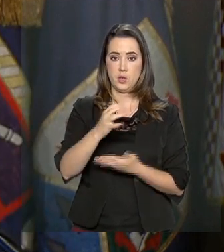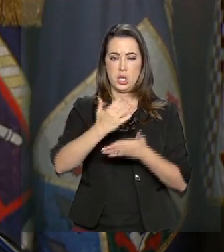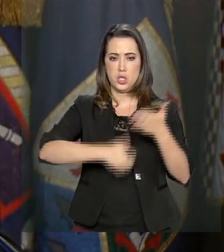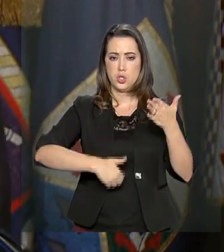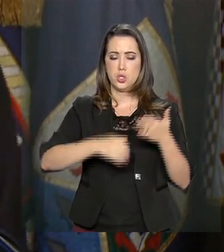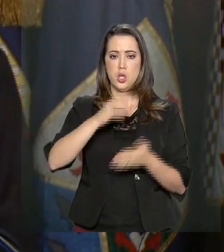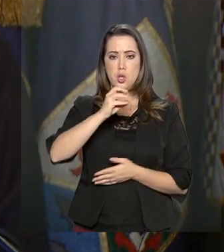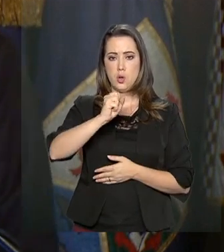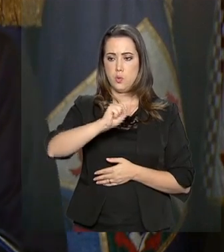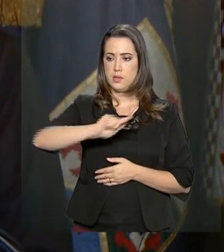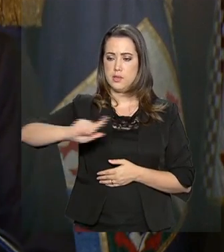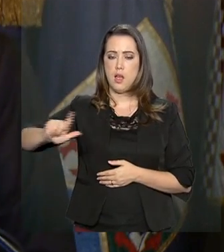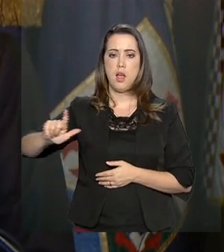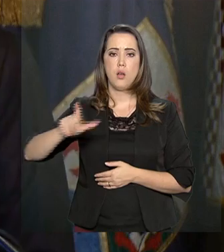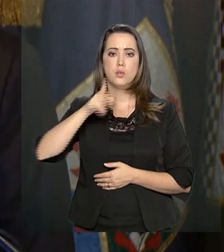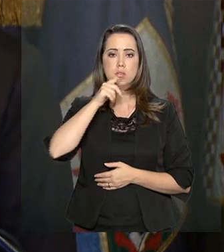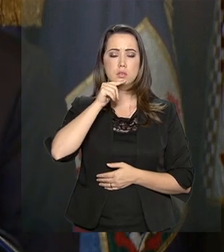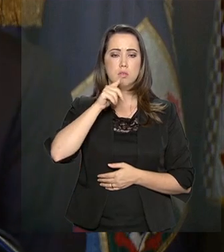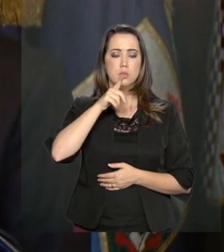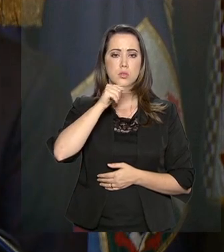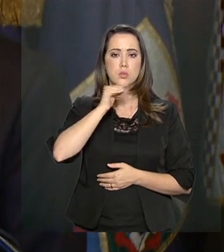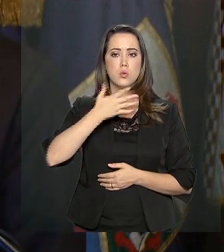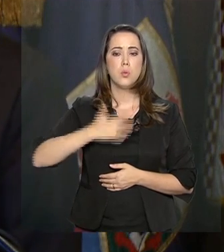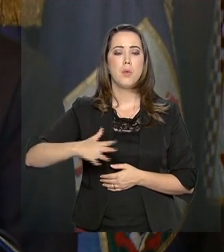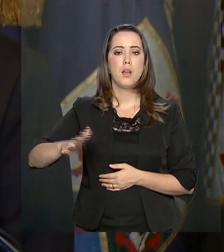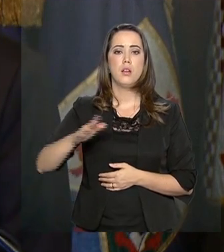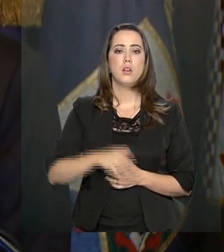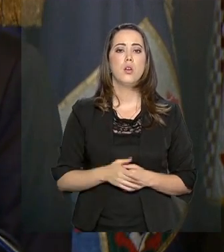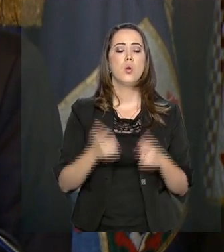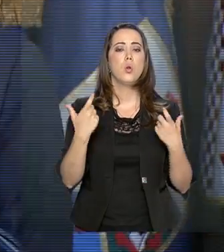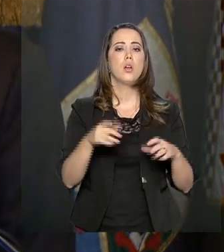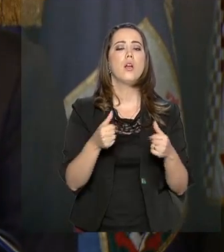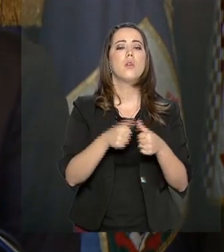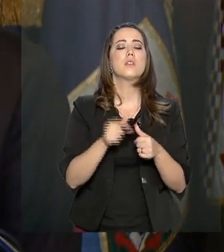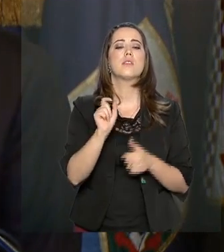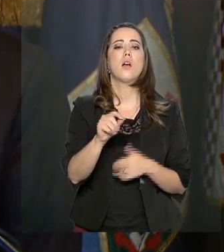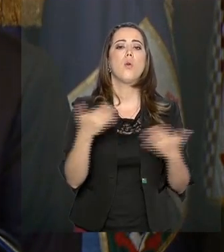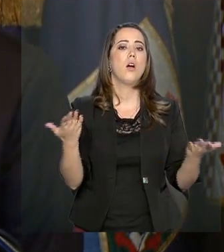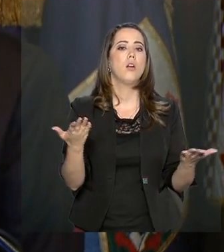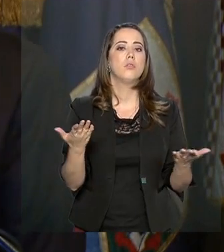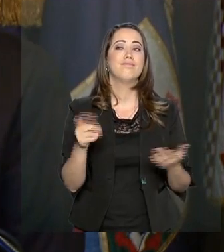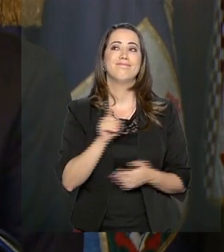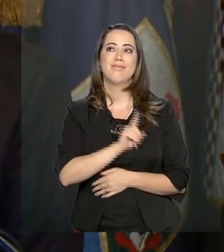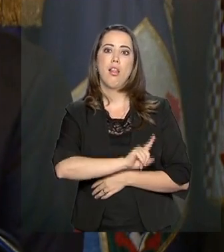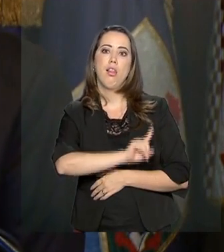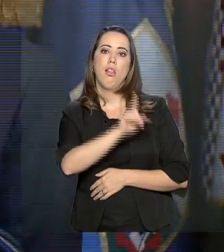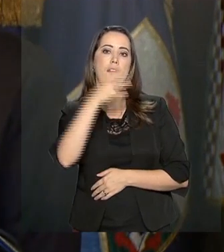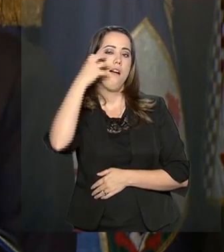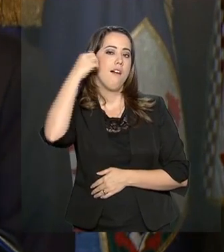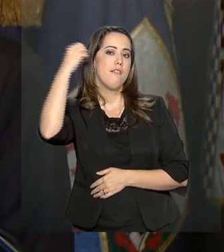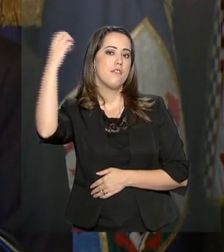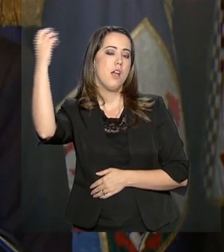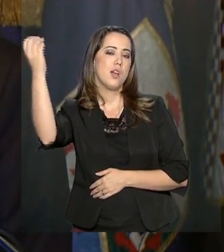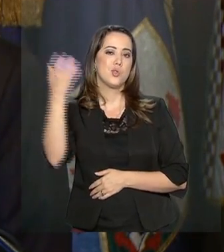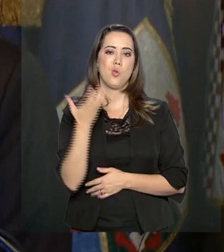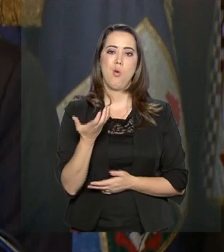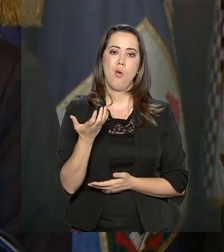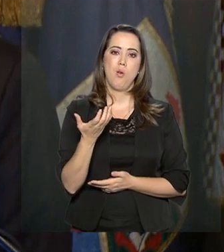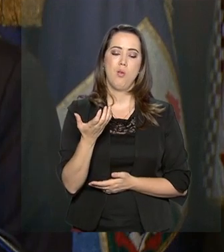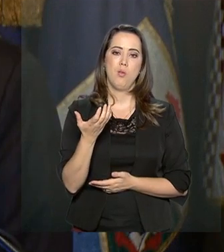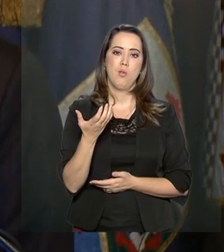podem não ser verdadeiras. Onde está essa jovem, essa menina, formada pelo IME, estaria na Inglaterra por falta de campo no Brasil